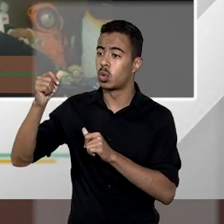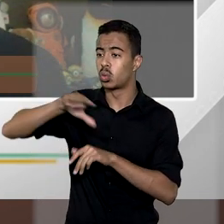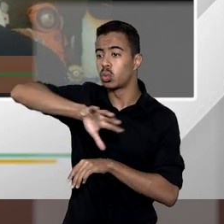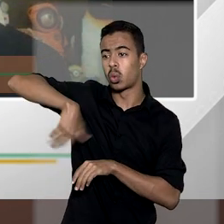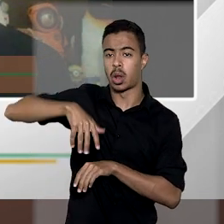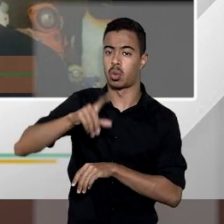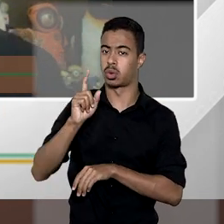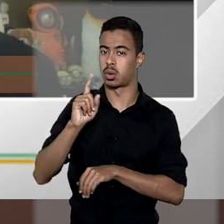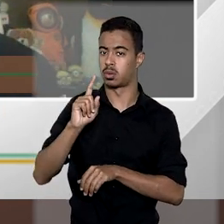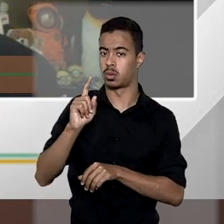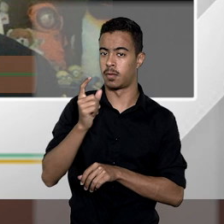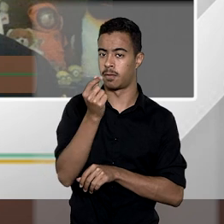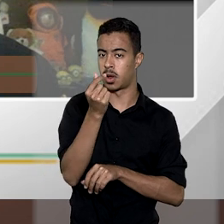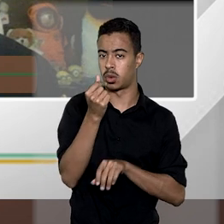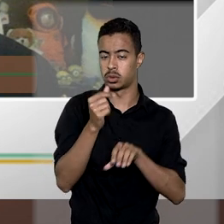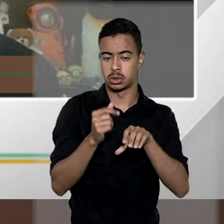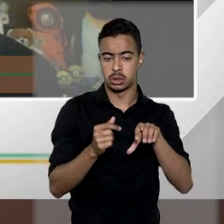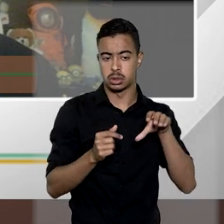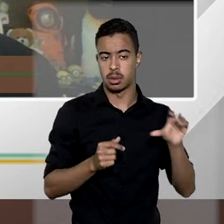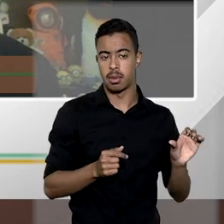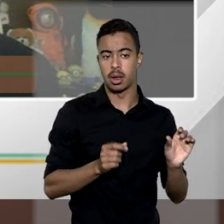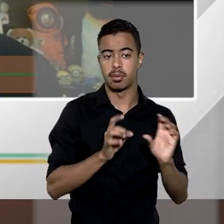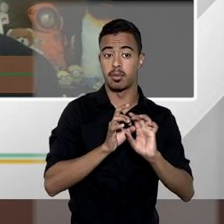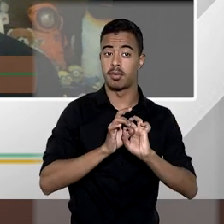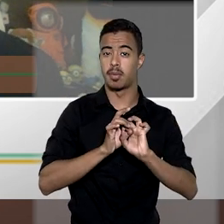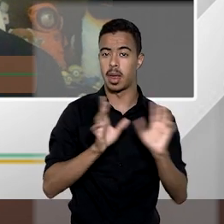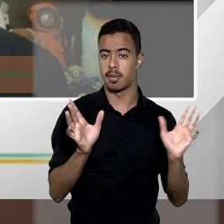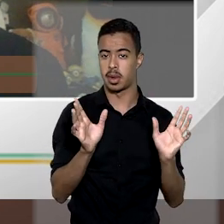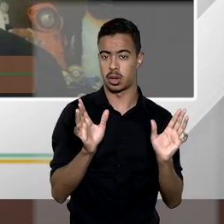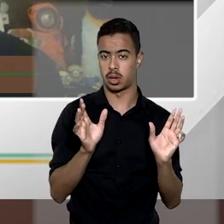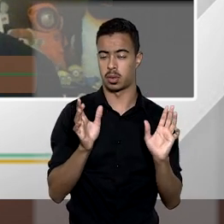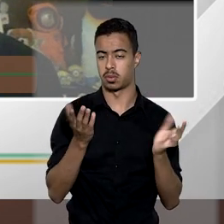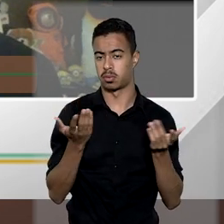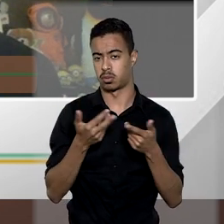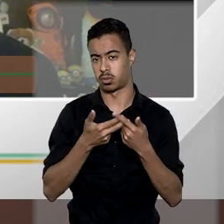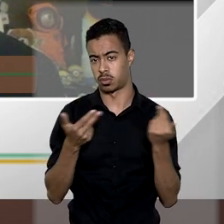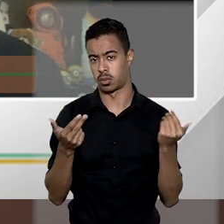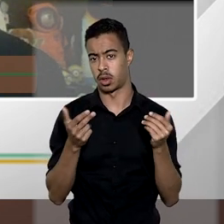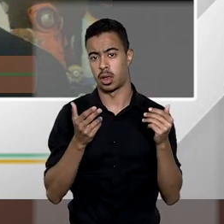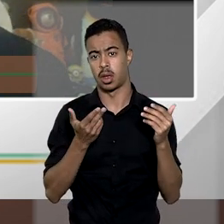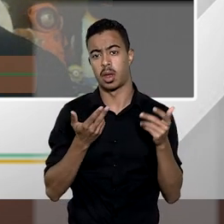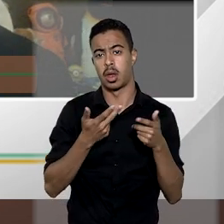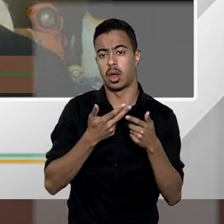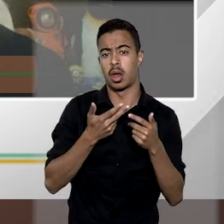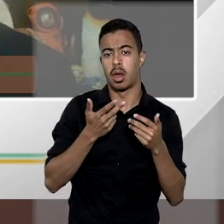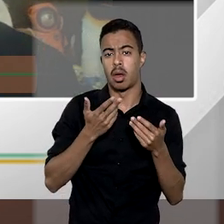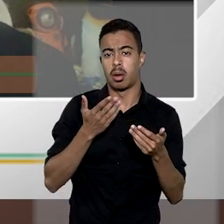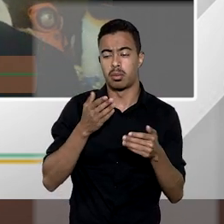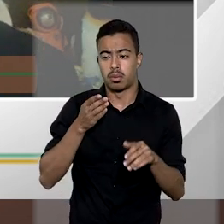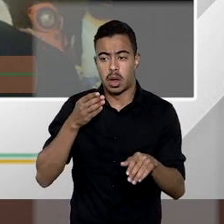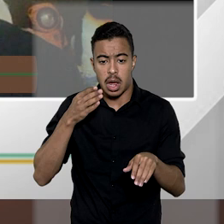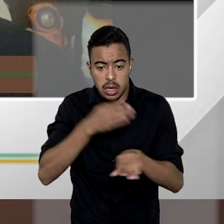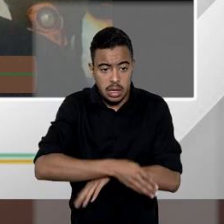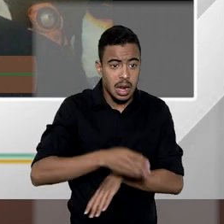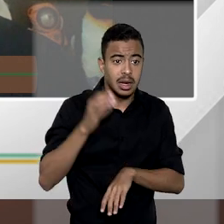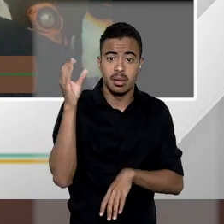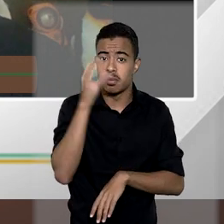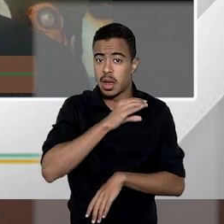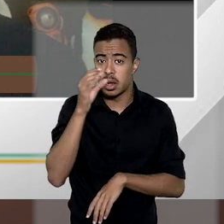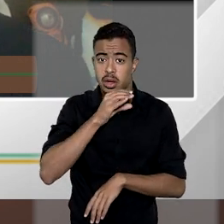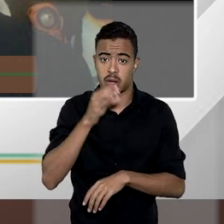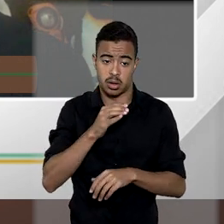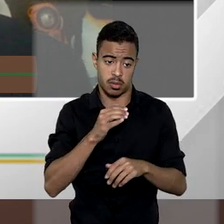total do bem é um valor para permitir a emissão na posse ou seja a entrada imediata e